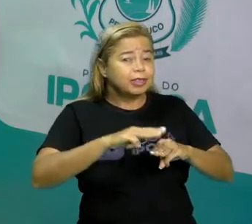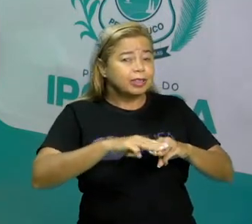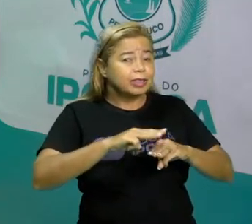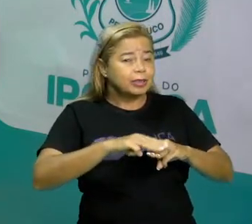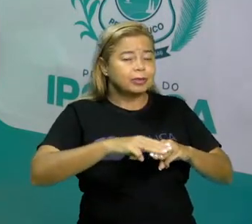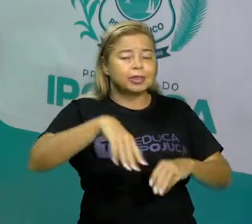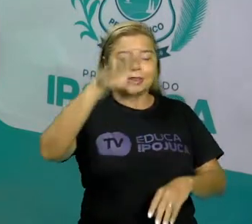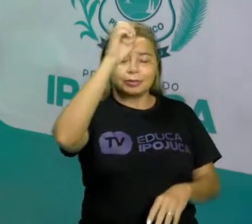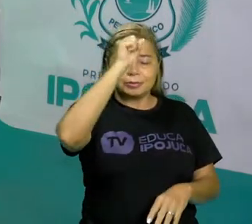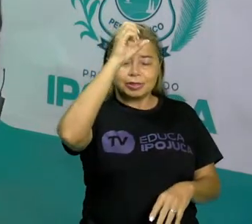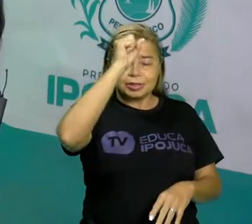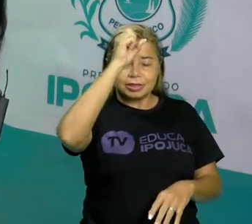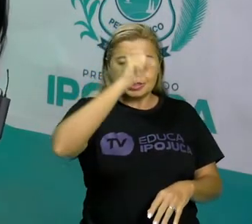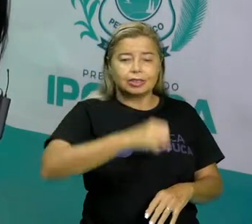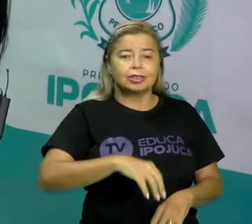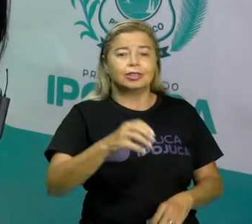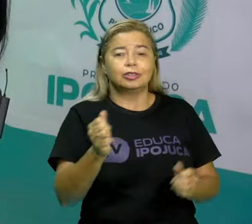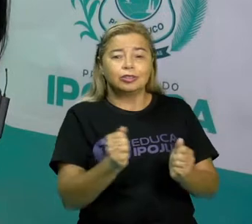números.